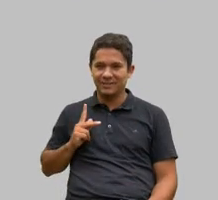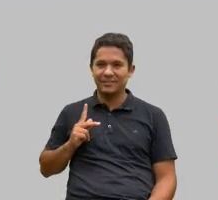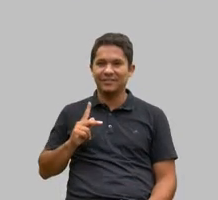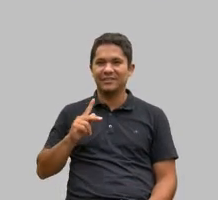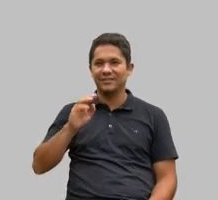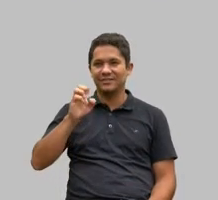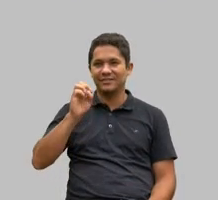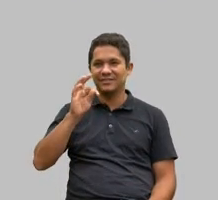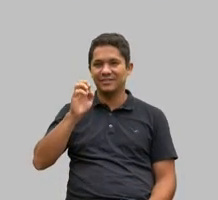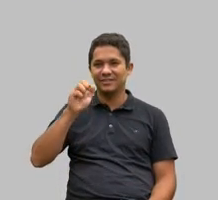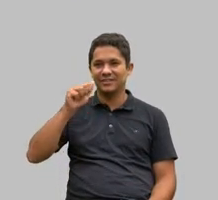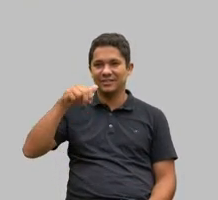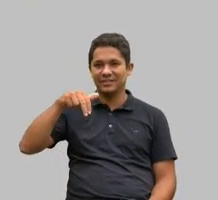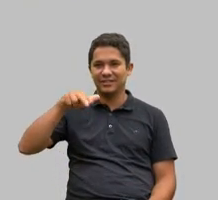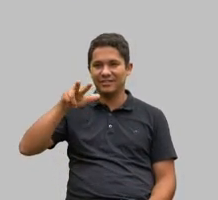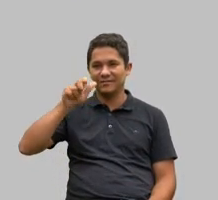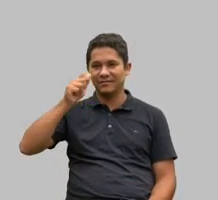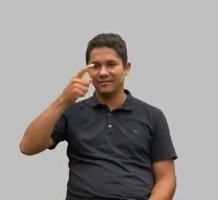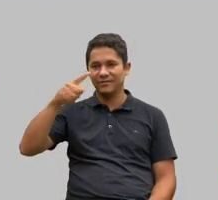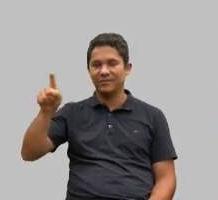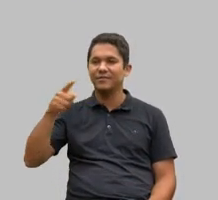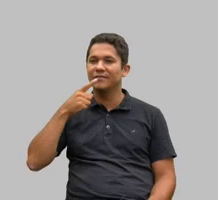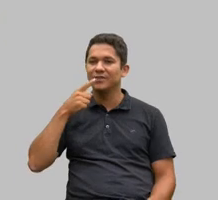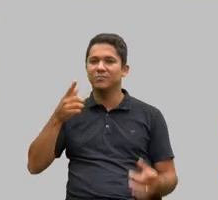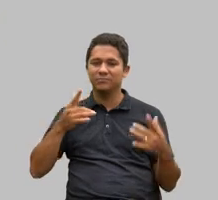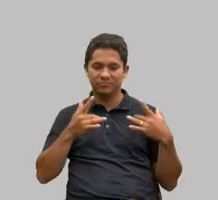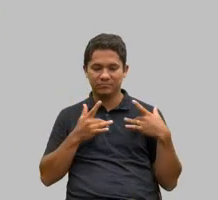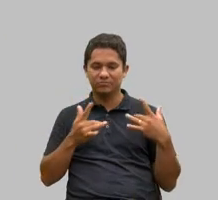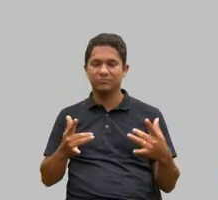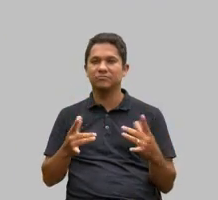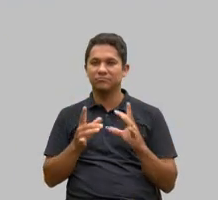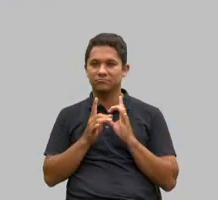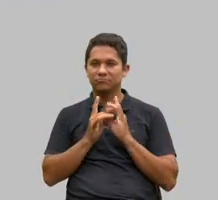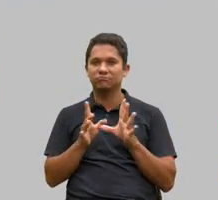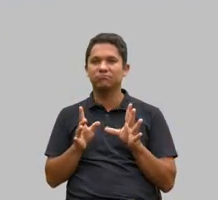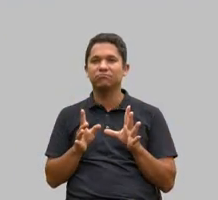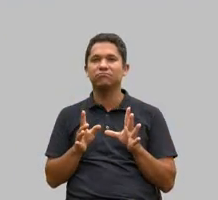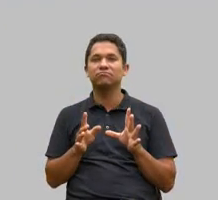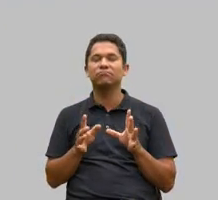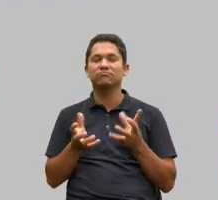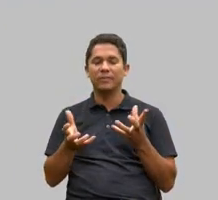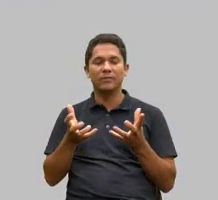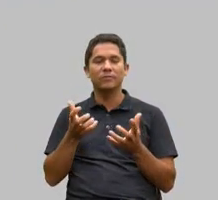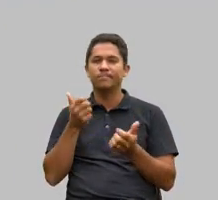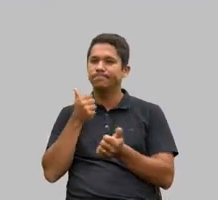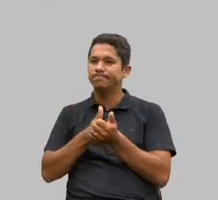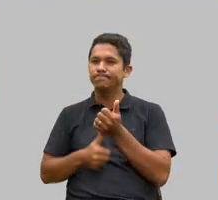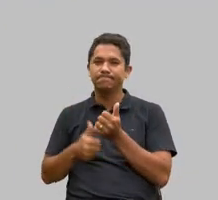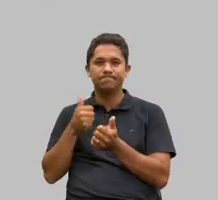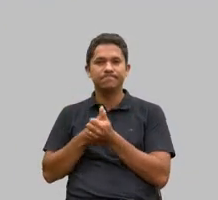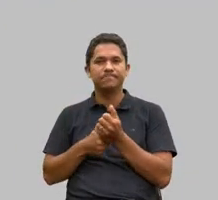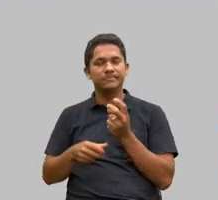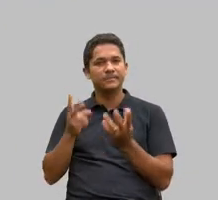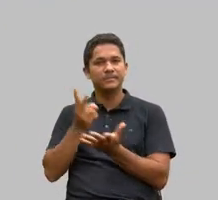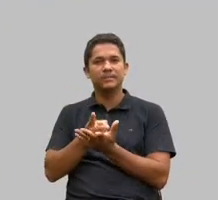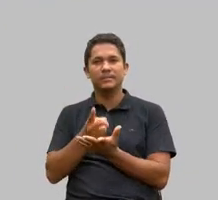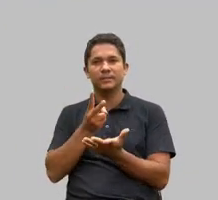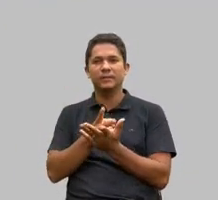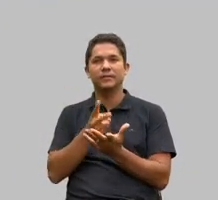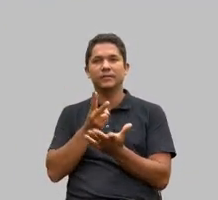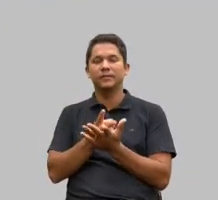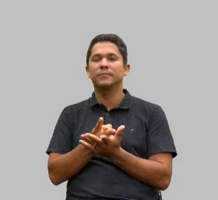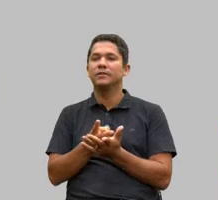vez à disposição porque ele luta pela causa e sempre que é necessário a defensoria pública está aqui